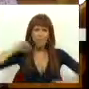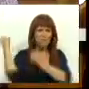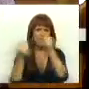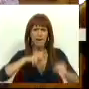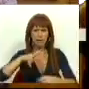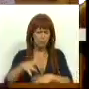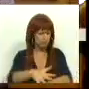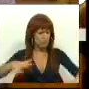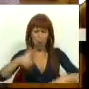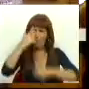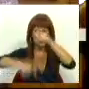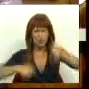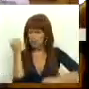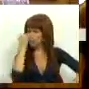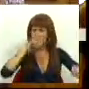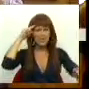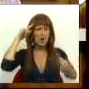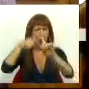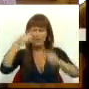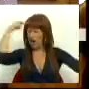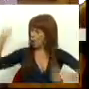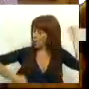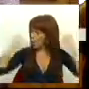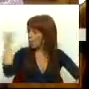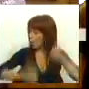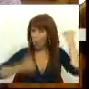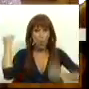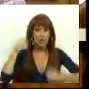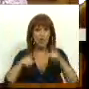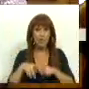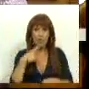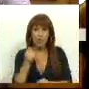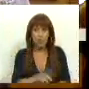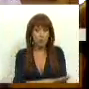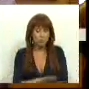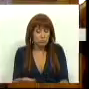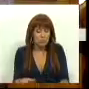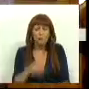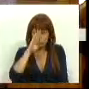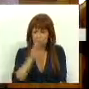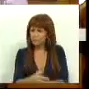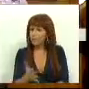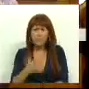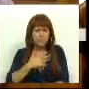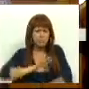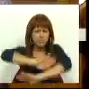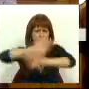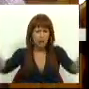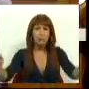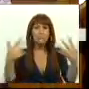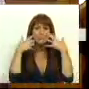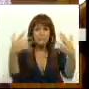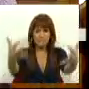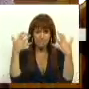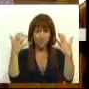um forte movimento popular, no sentido de contestar de uma forma perfeitamente, veemente e notada,